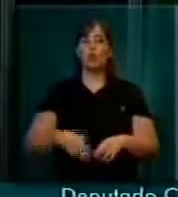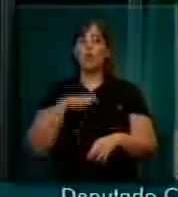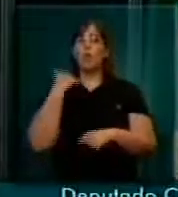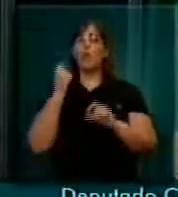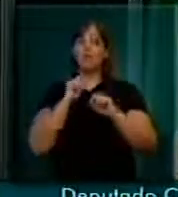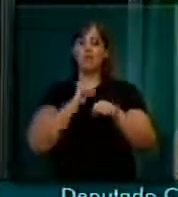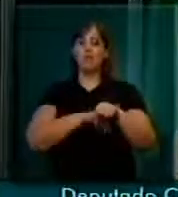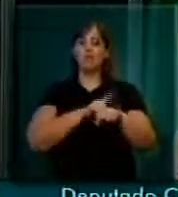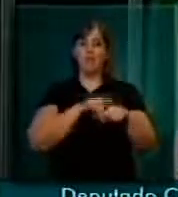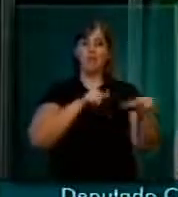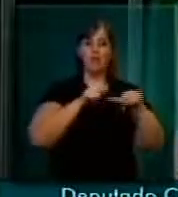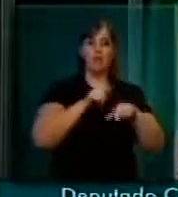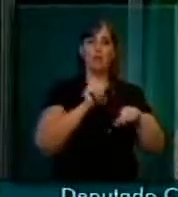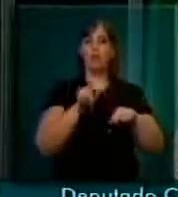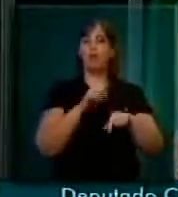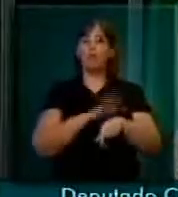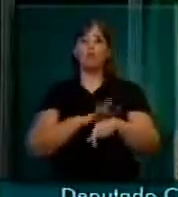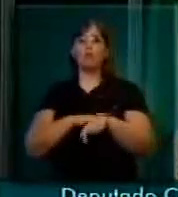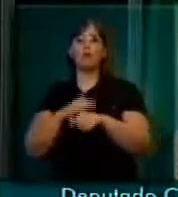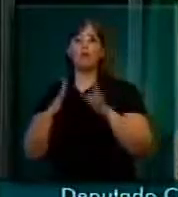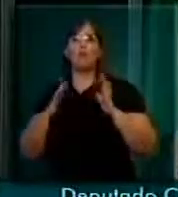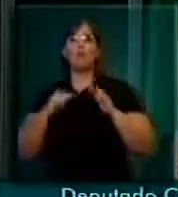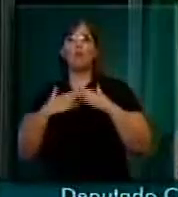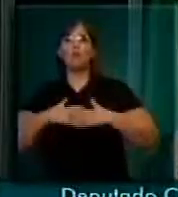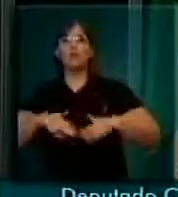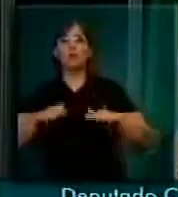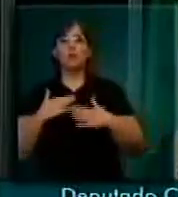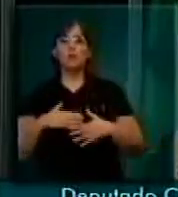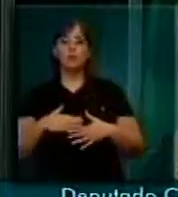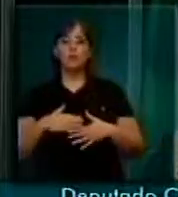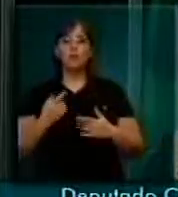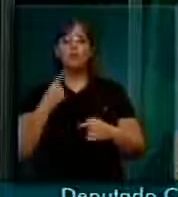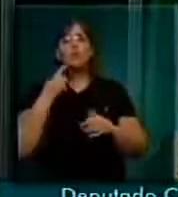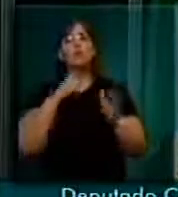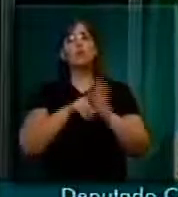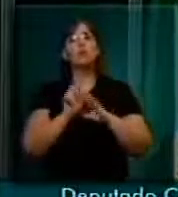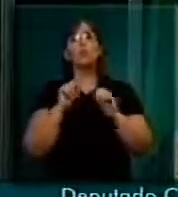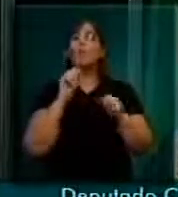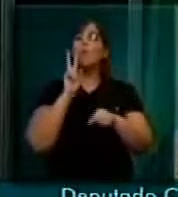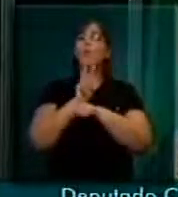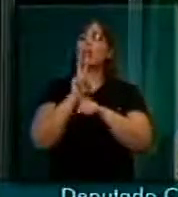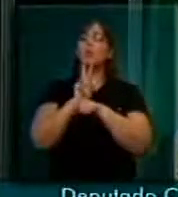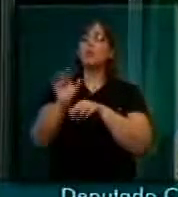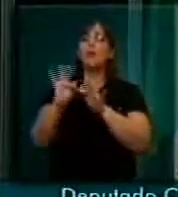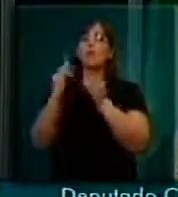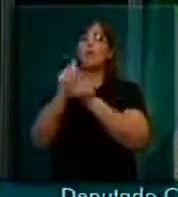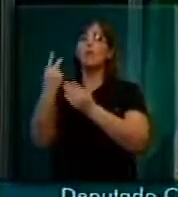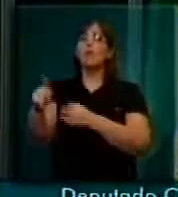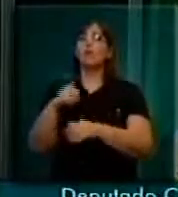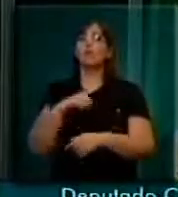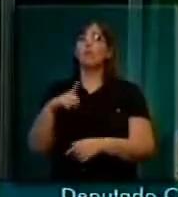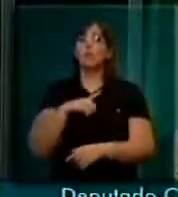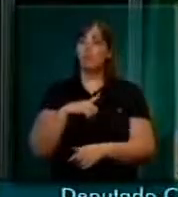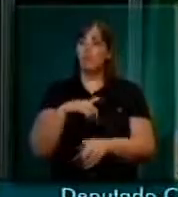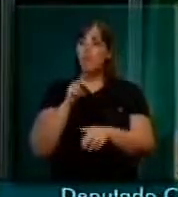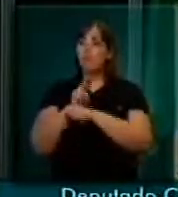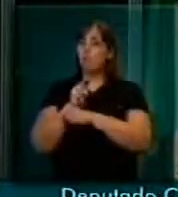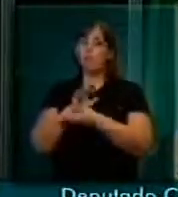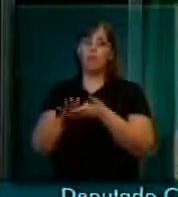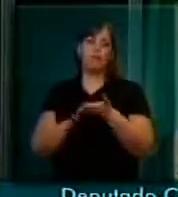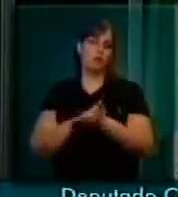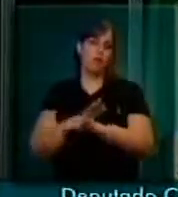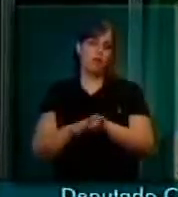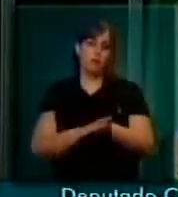durante o tempo de trabalho normal dele. Então, qual é a proteção que está sendo dada à família desse policial militar, desse trabalhador de segurança pública?